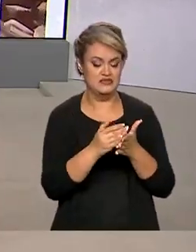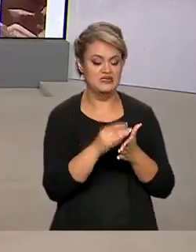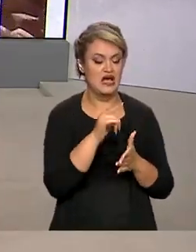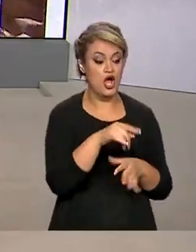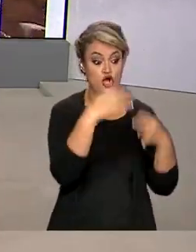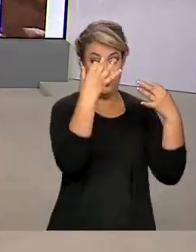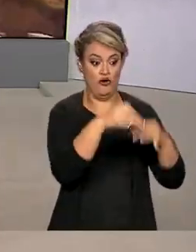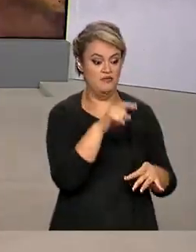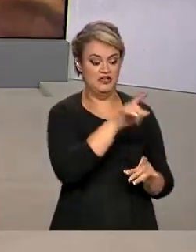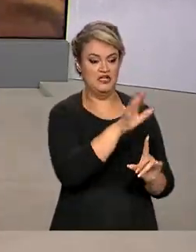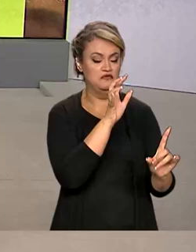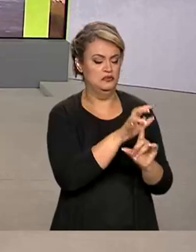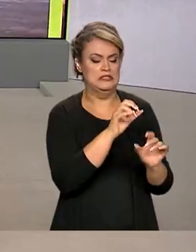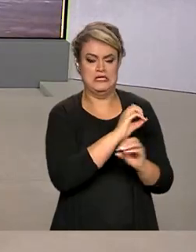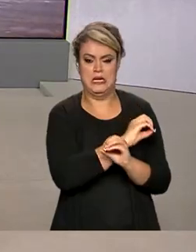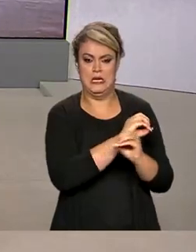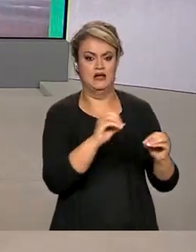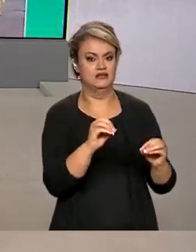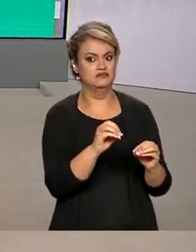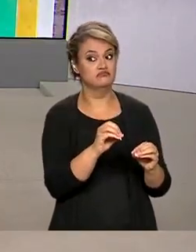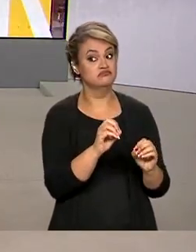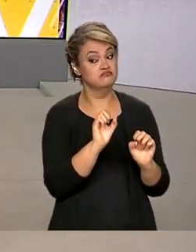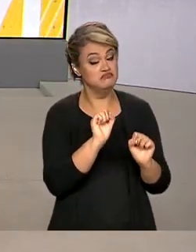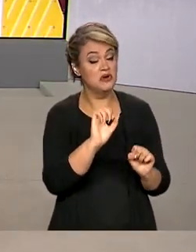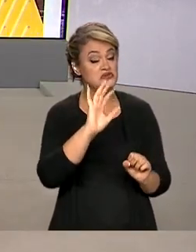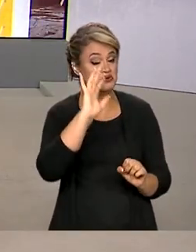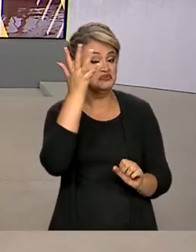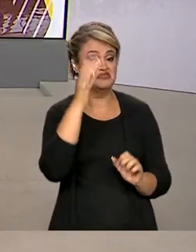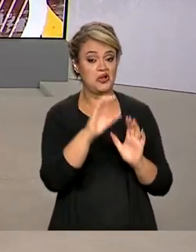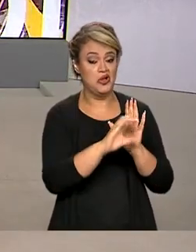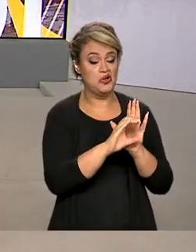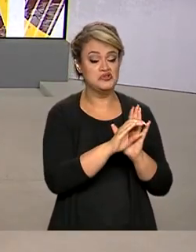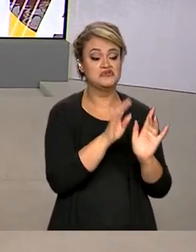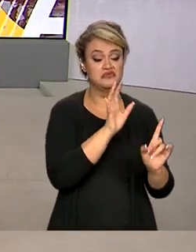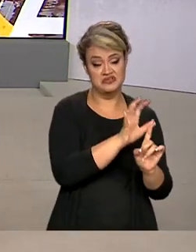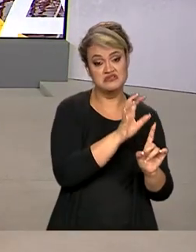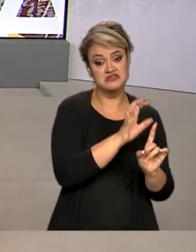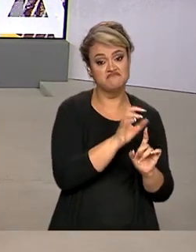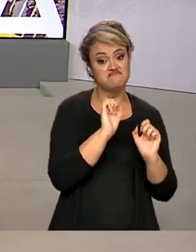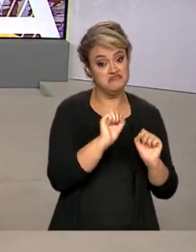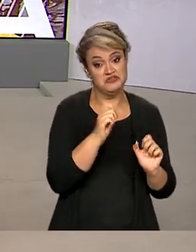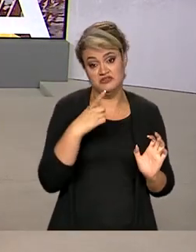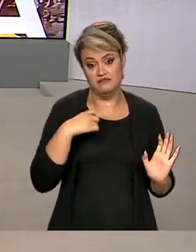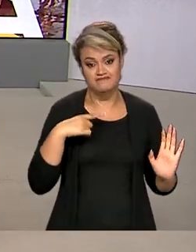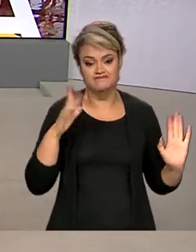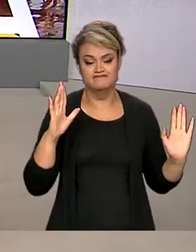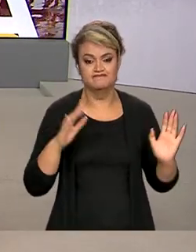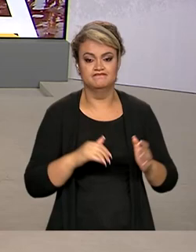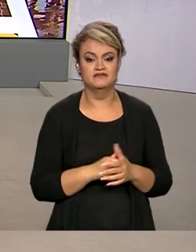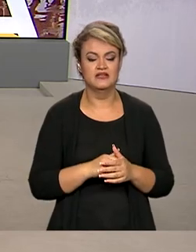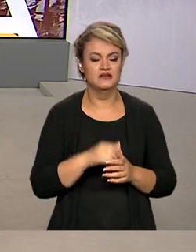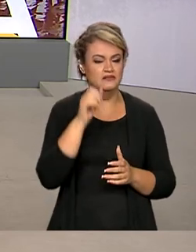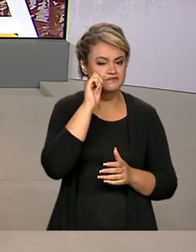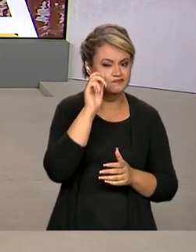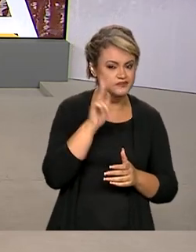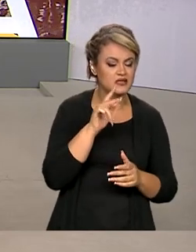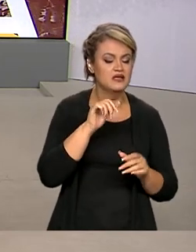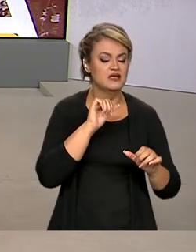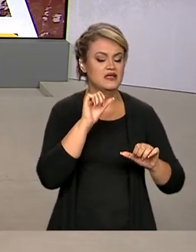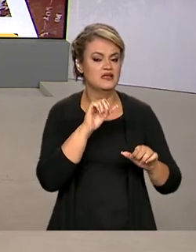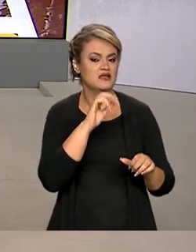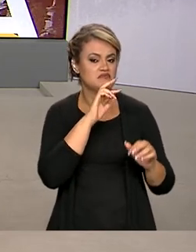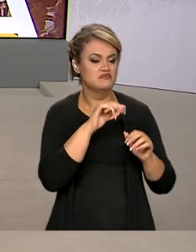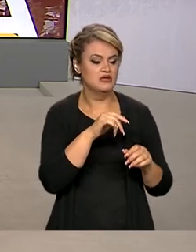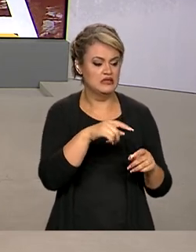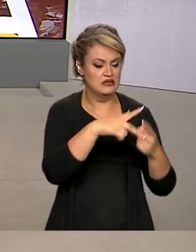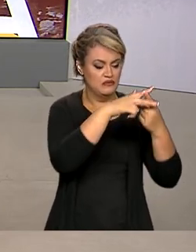possível afirmar que o sistema eletrônico de votação está isento da influência de um eventual código malicioso que possa alterar o